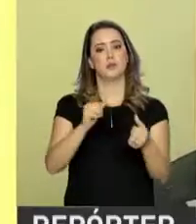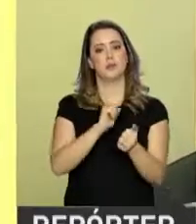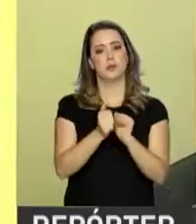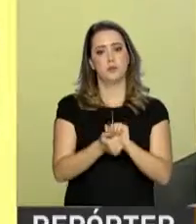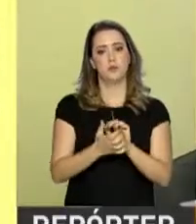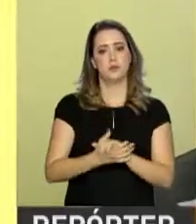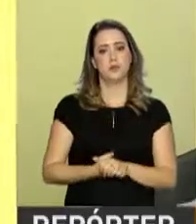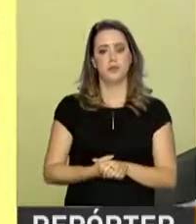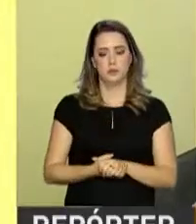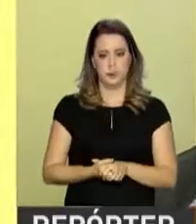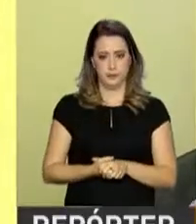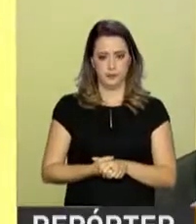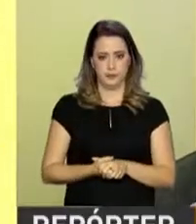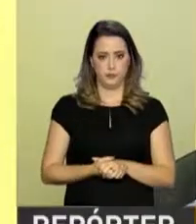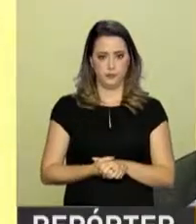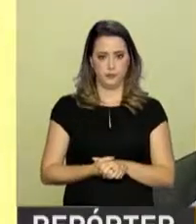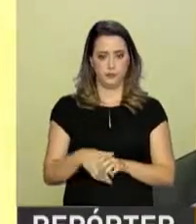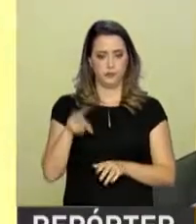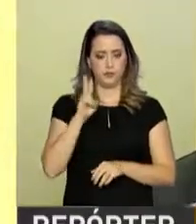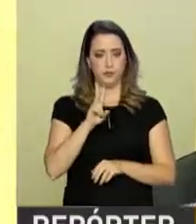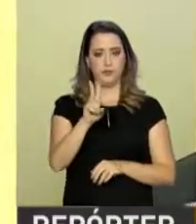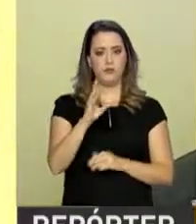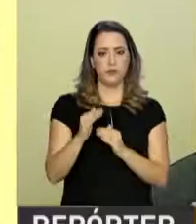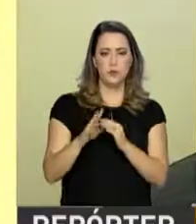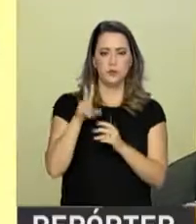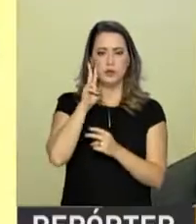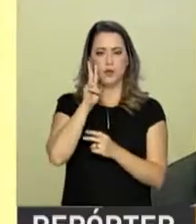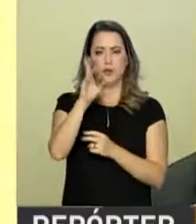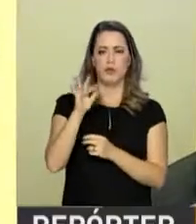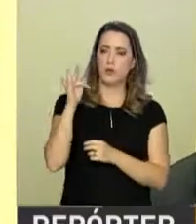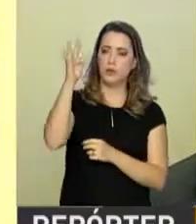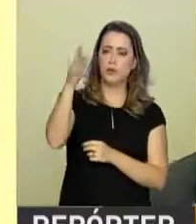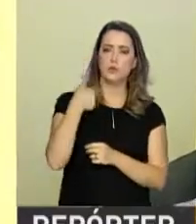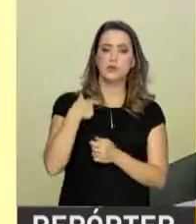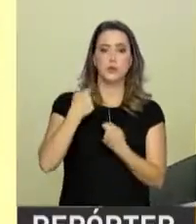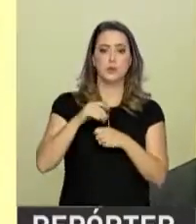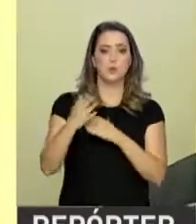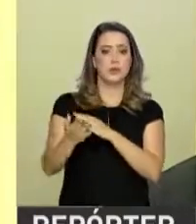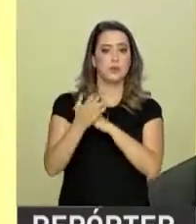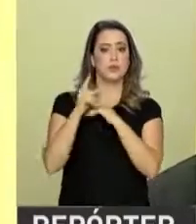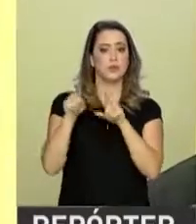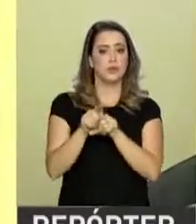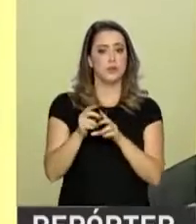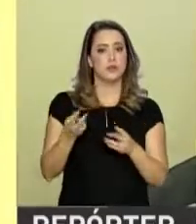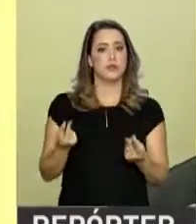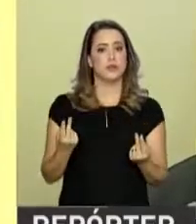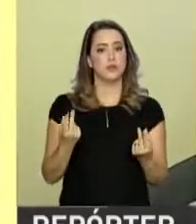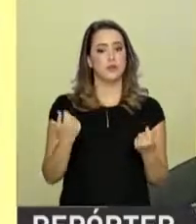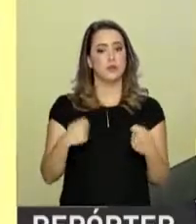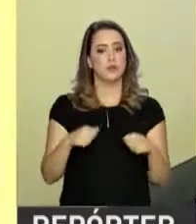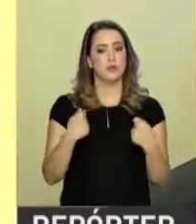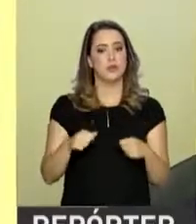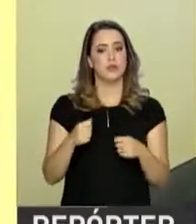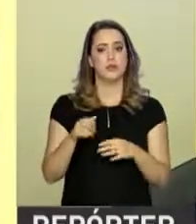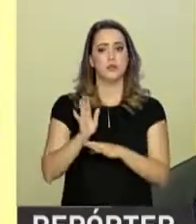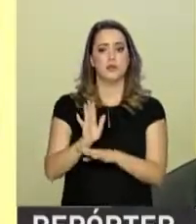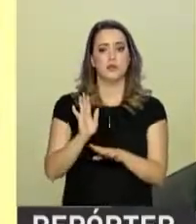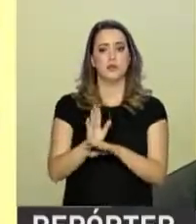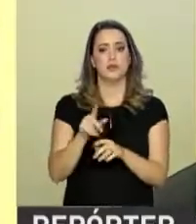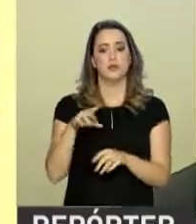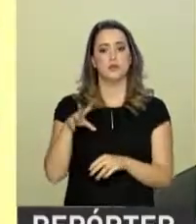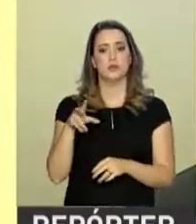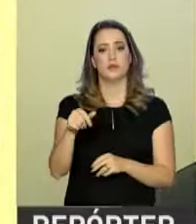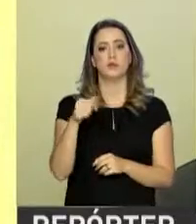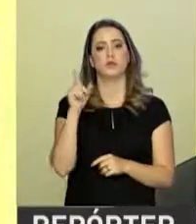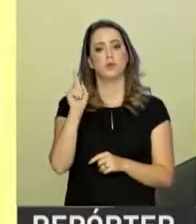você estar mirando lá em cima, você tem que estar amparado, tem que estar realmente investindo, você tem que estar sendo apoiado para